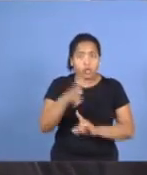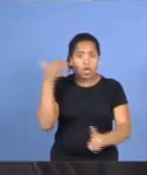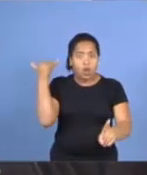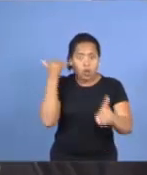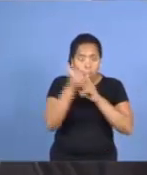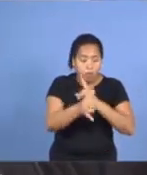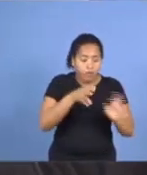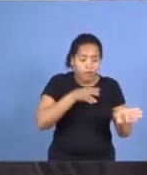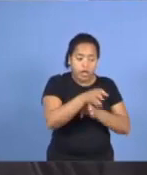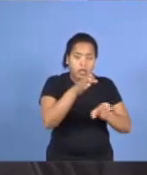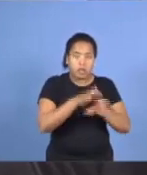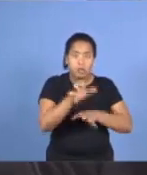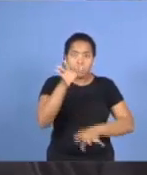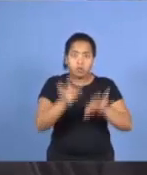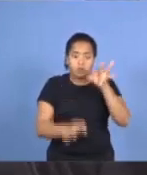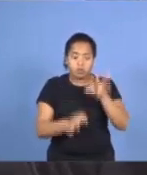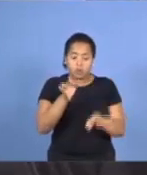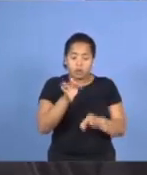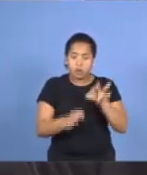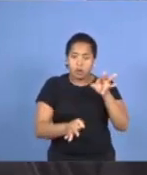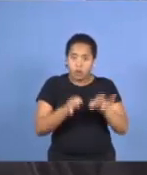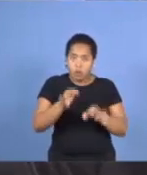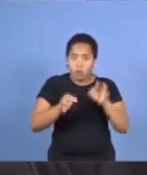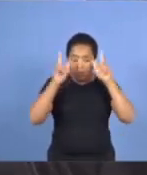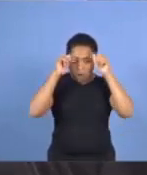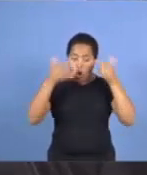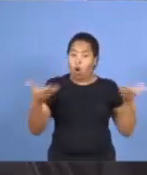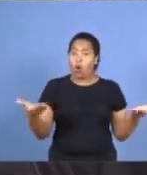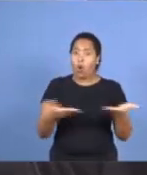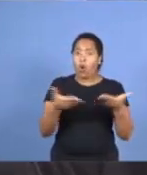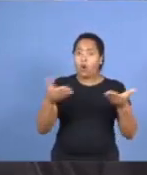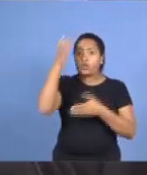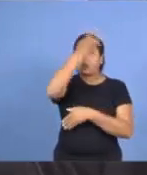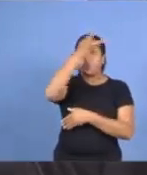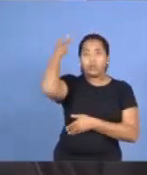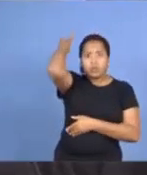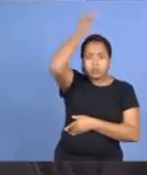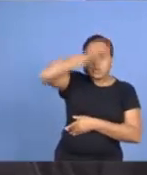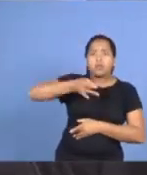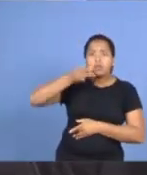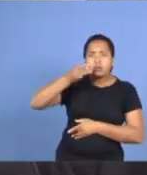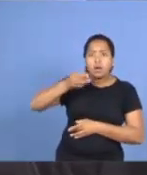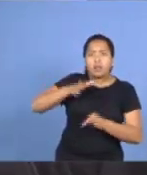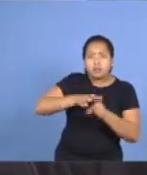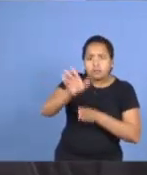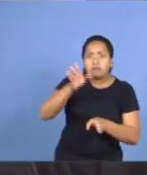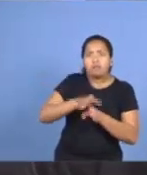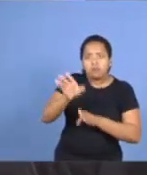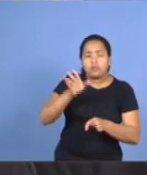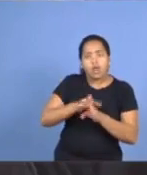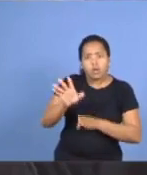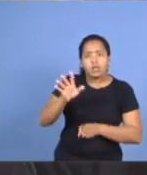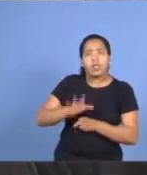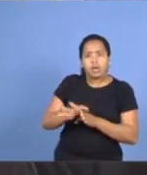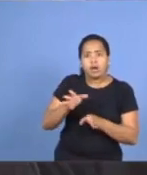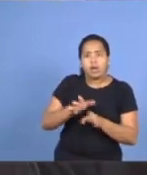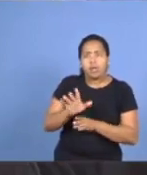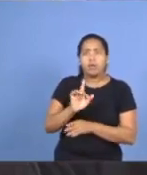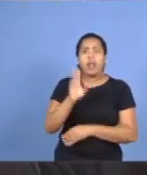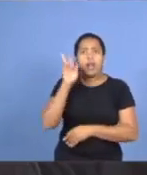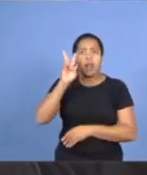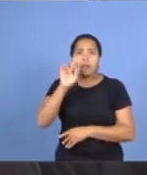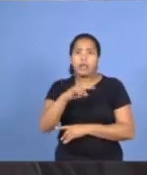magistrados. E hoje, para nós, uma alerta do Espírito Santo. Vamos lembrar das nossas famílias, vamos lembrar